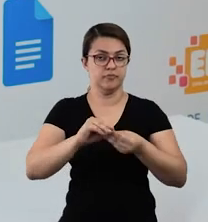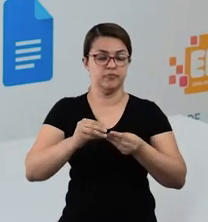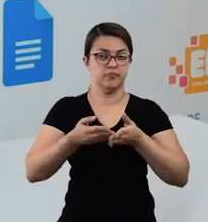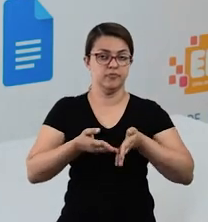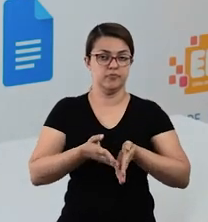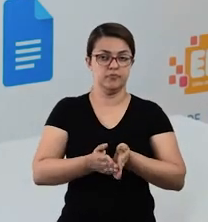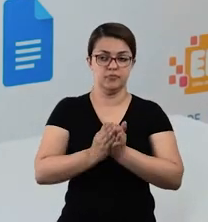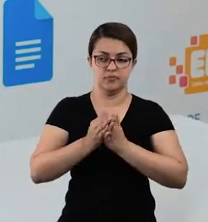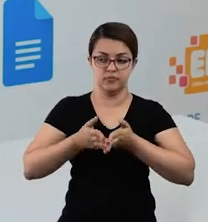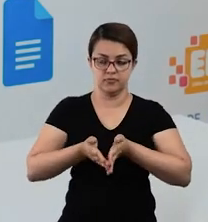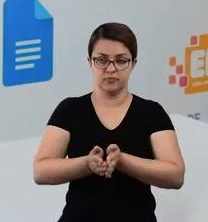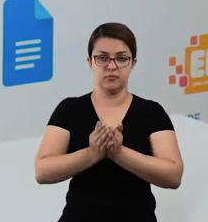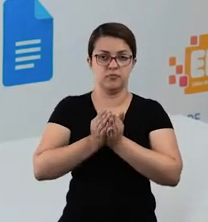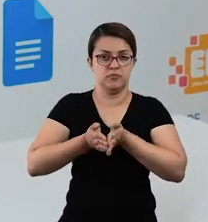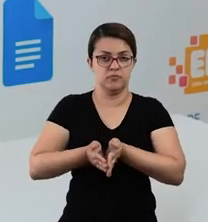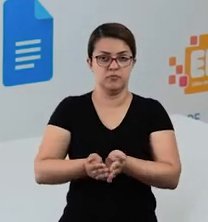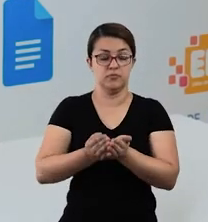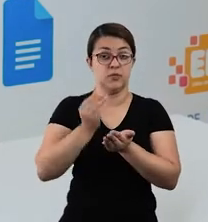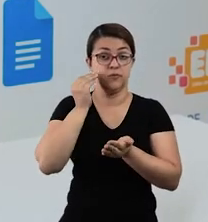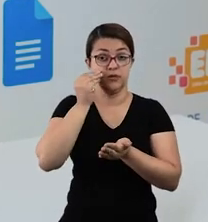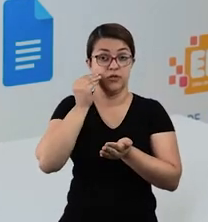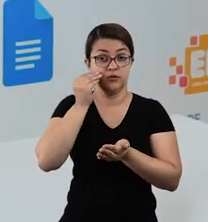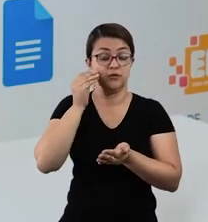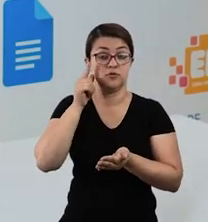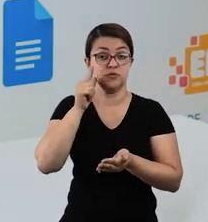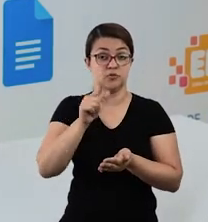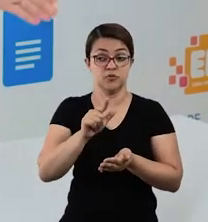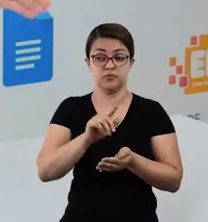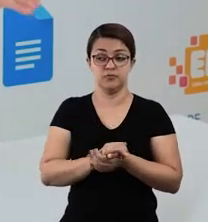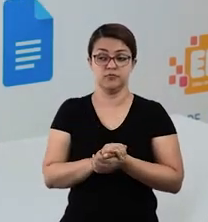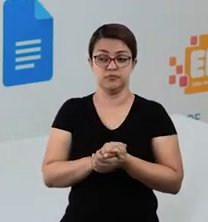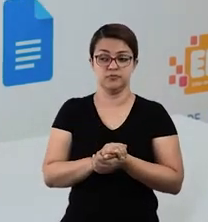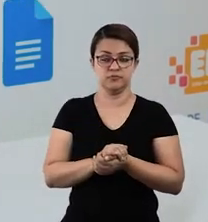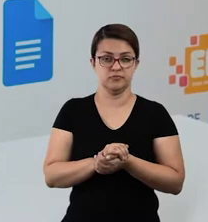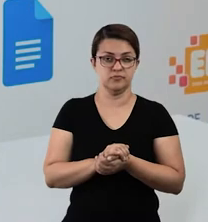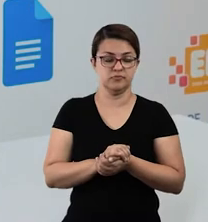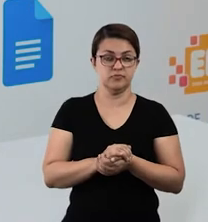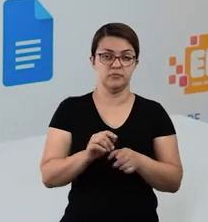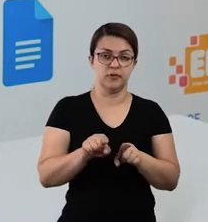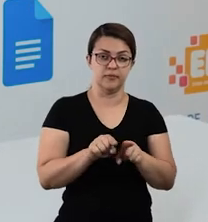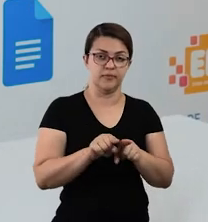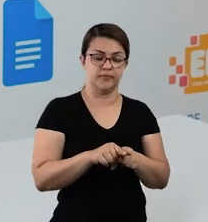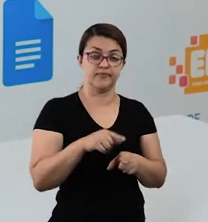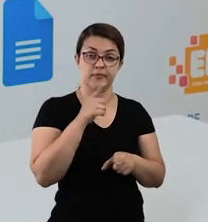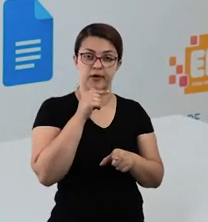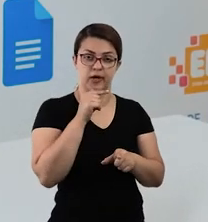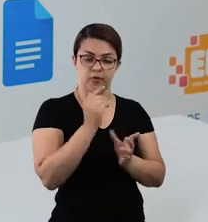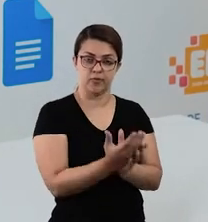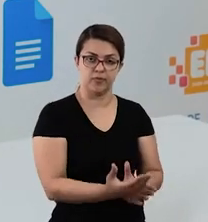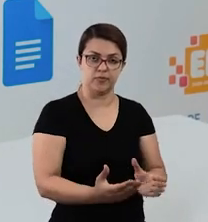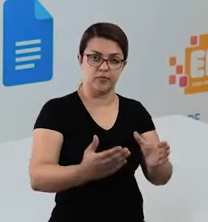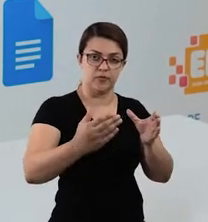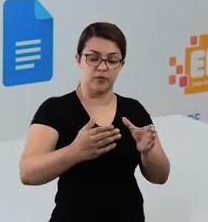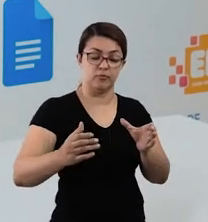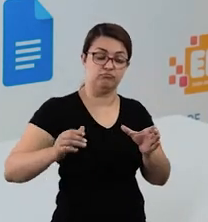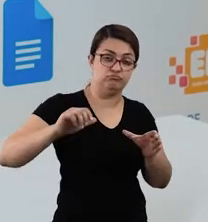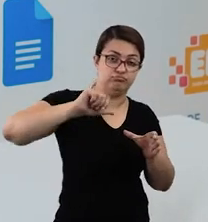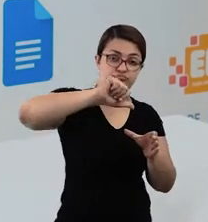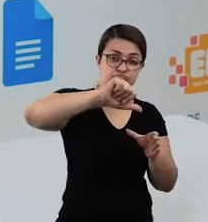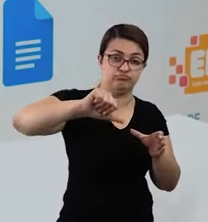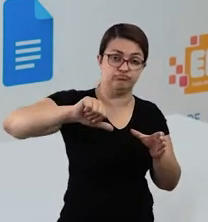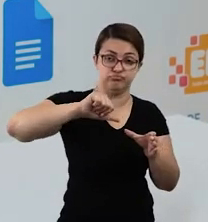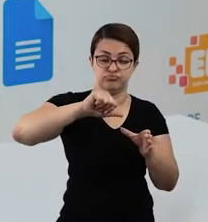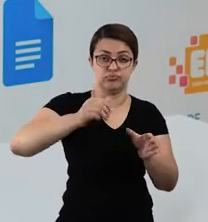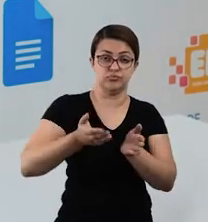barquinho de papel. E aí nós vamos fazer a experiência, novamente, de colocar ele no nosso recipiente com água. Vocês terão que fazer uma